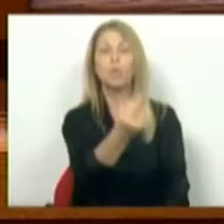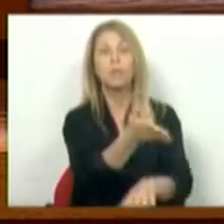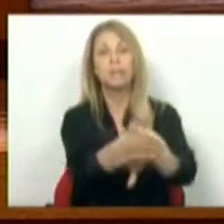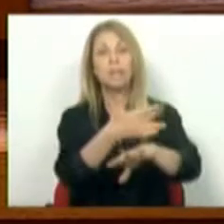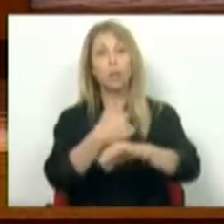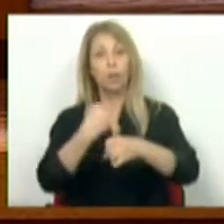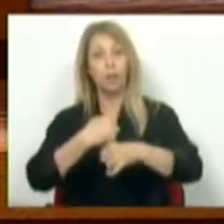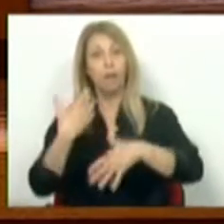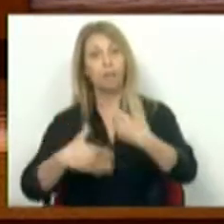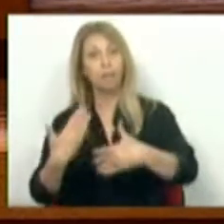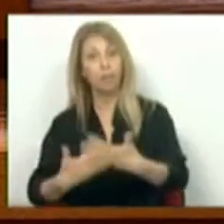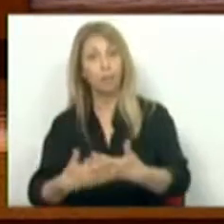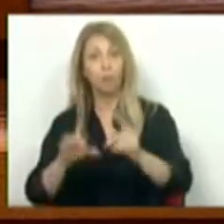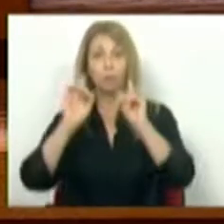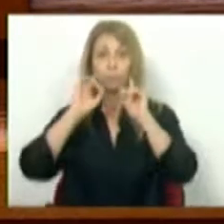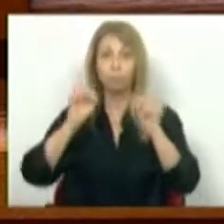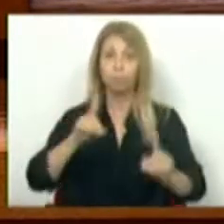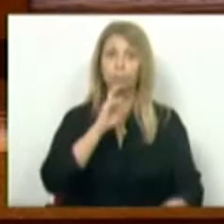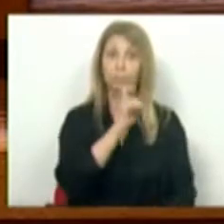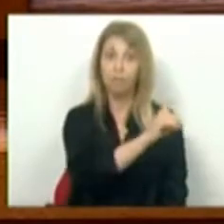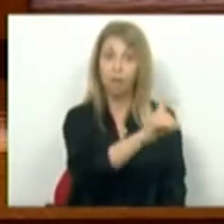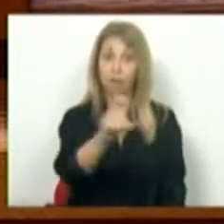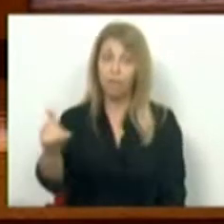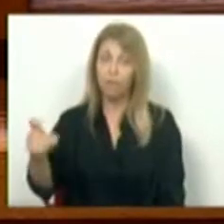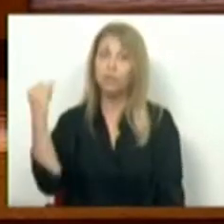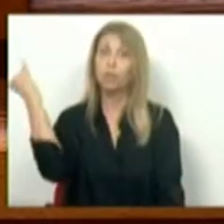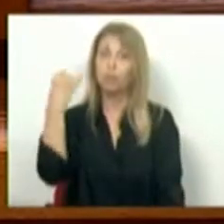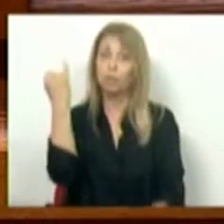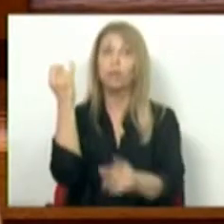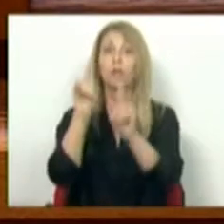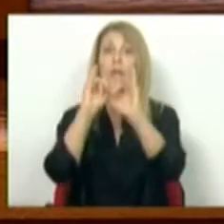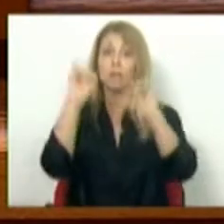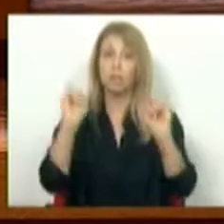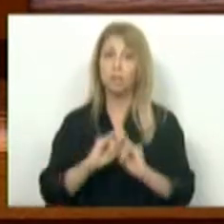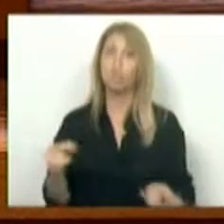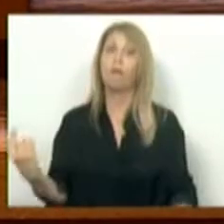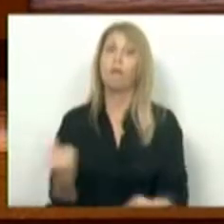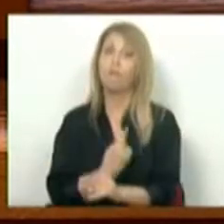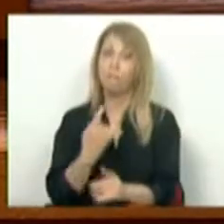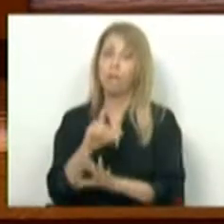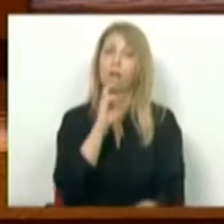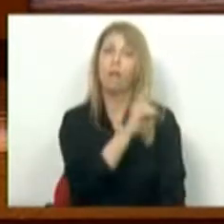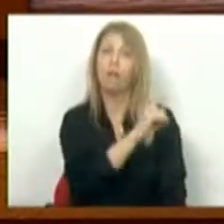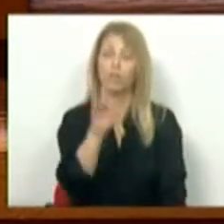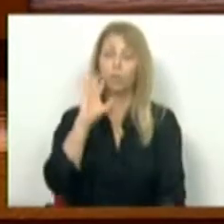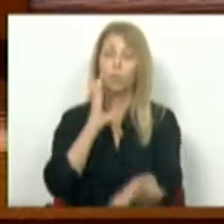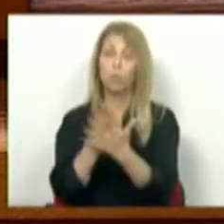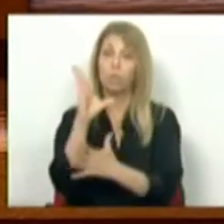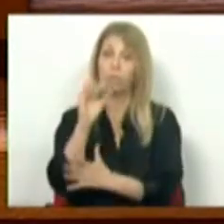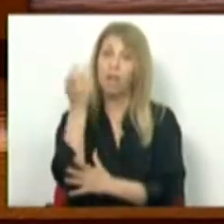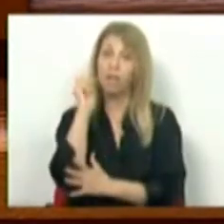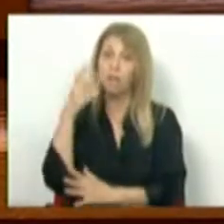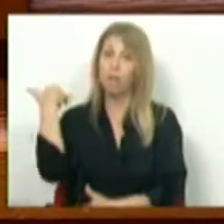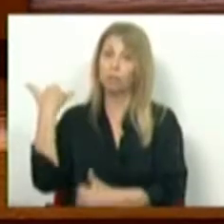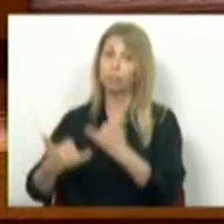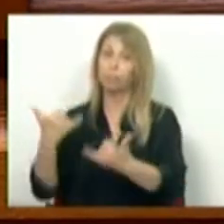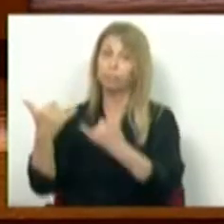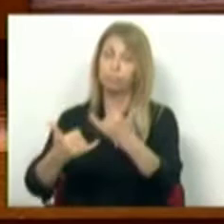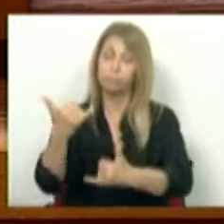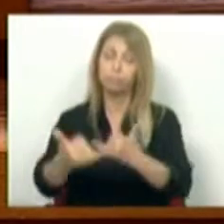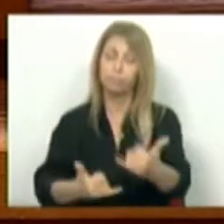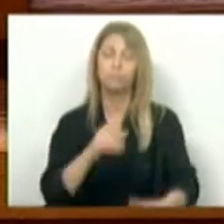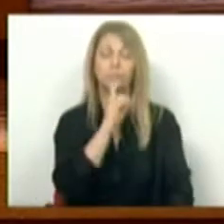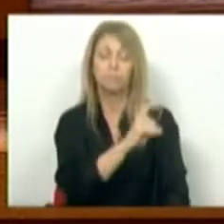atividade, ignorando os alertas que várias instituições internacionais na última década vêm fazendo. Temos agora a